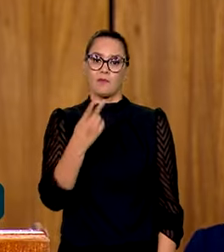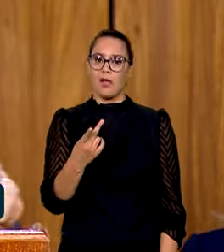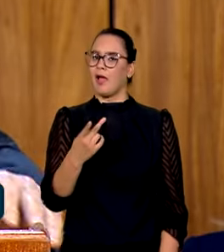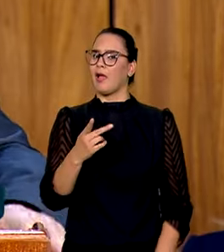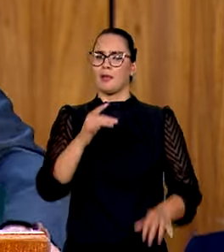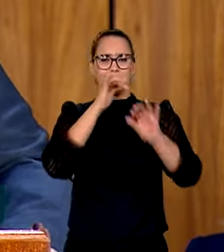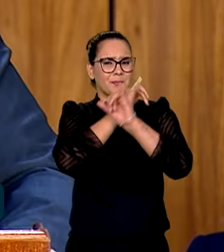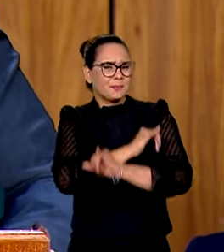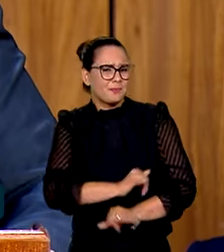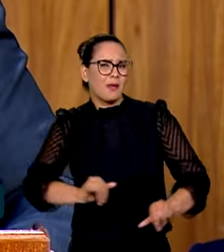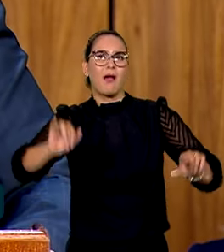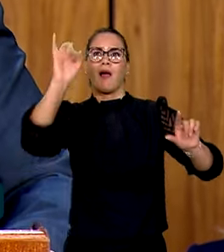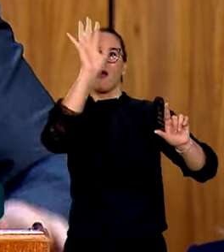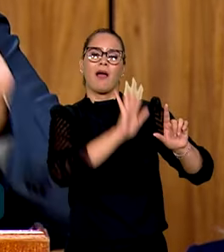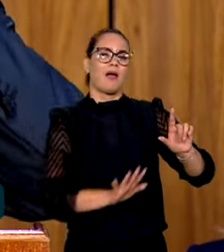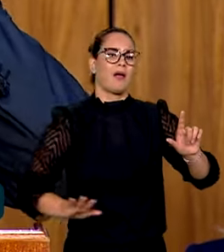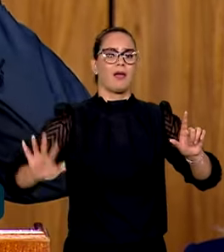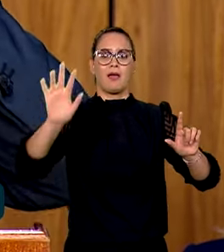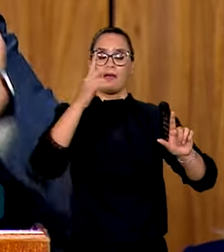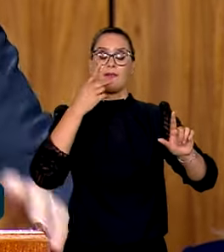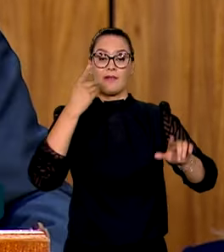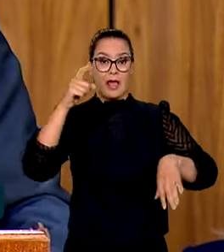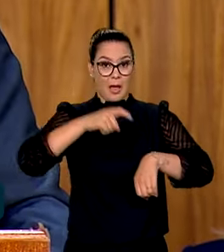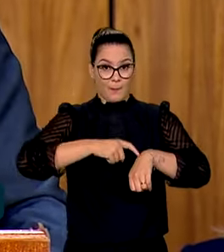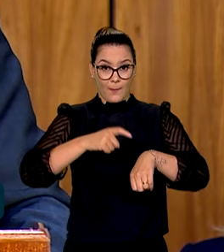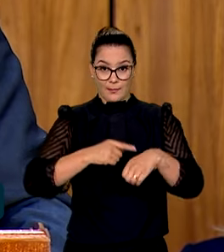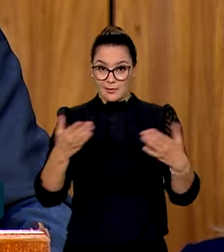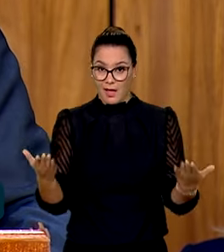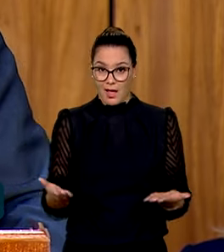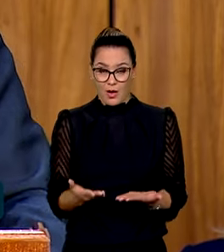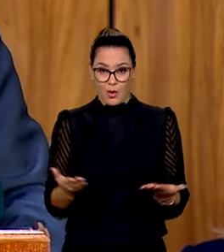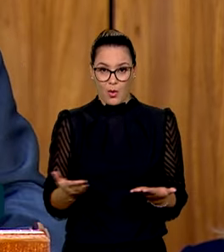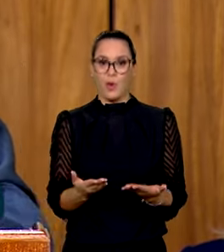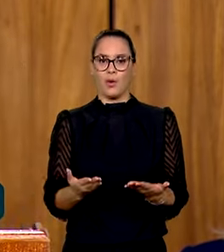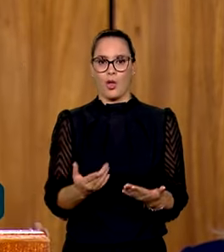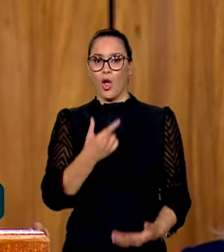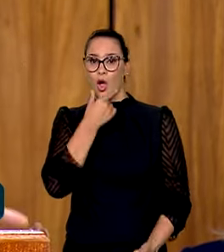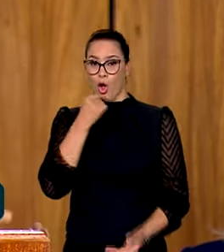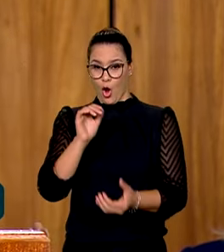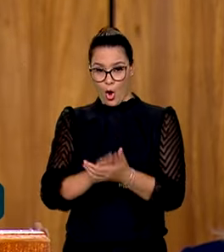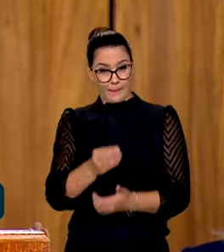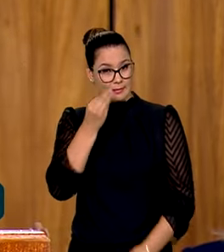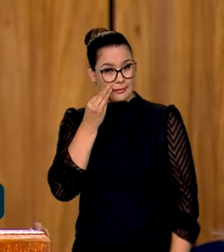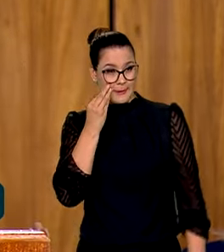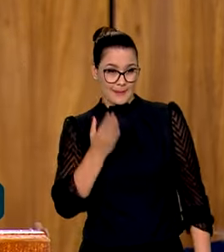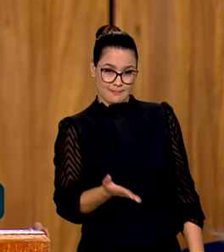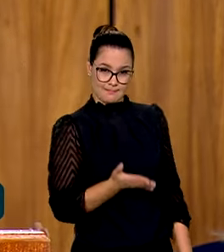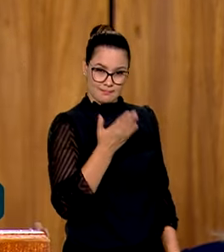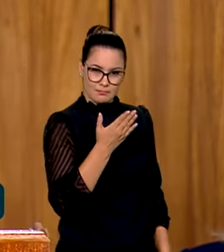quatro cantos desse país que tinha chegado a hora que marido que levantasse a mão